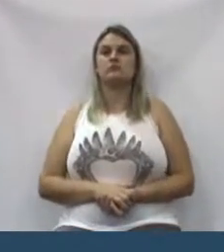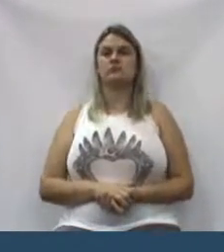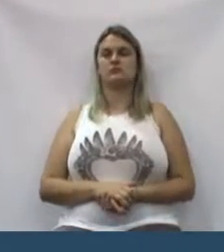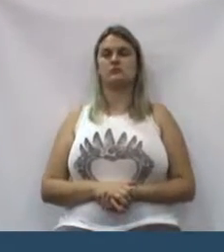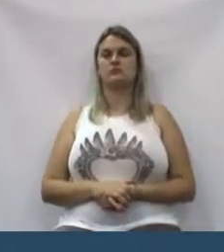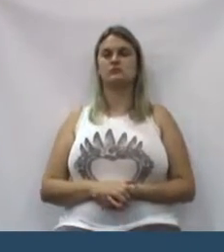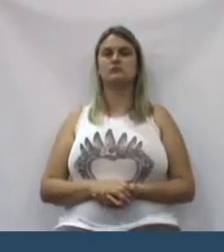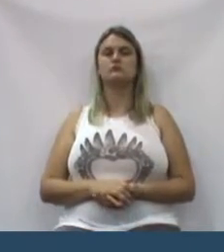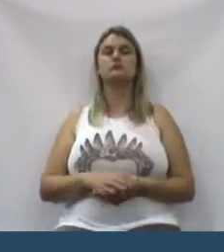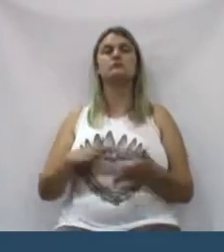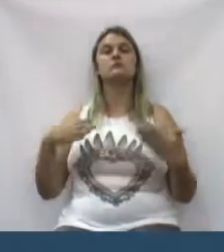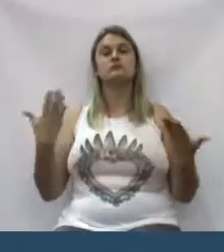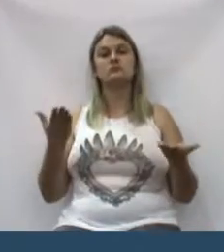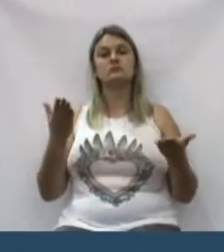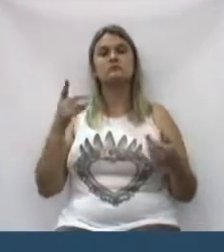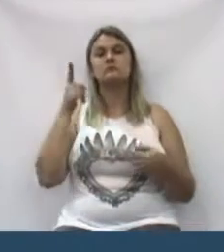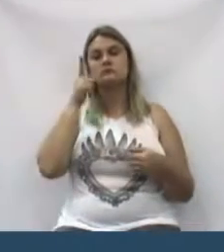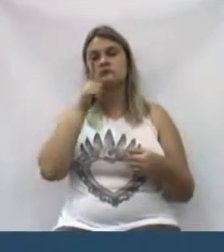E até que, enfim,